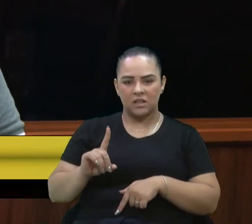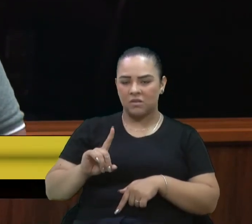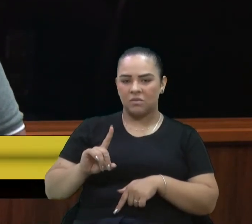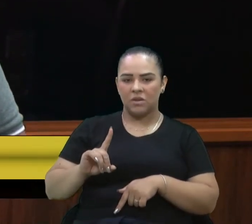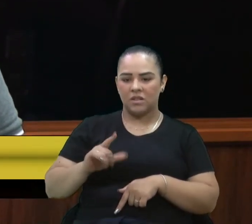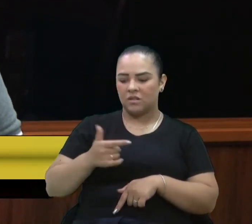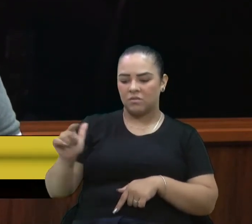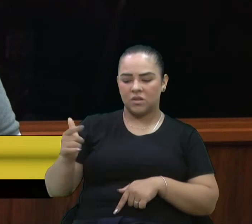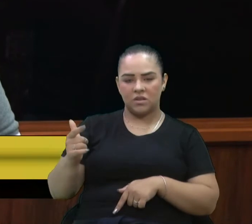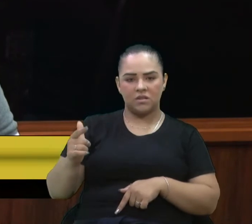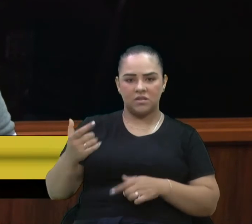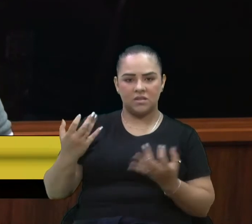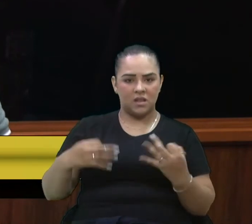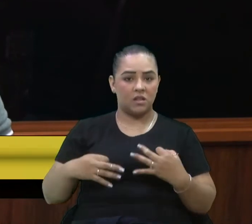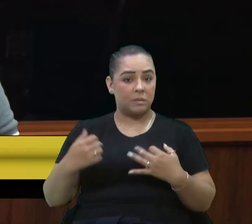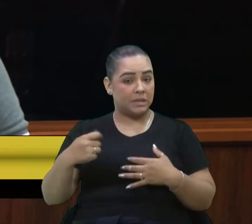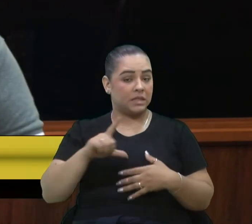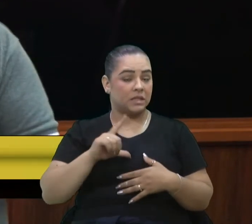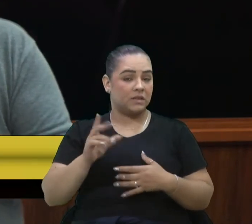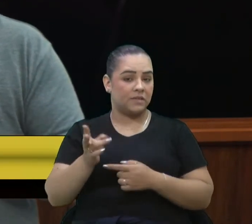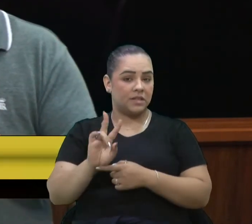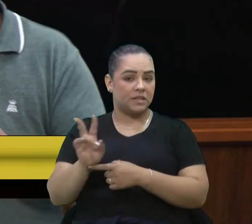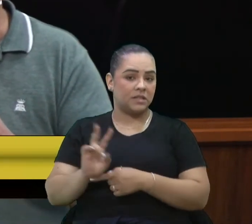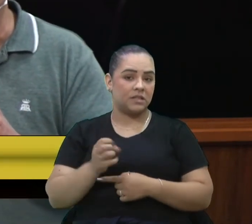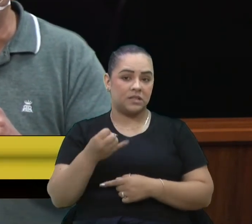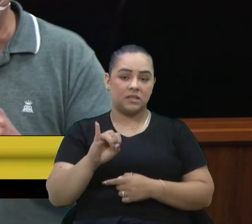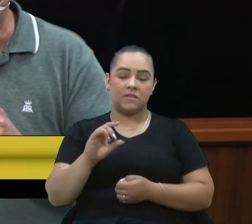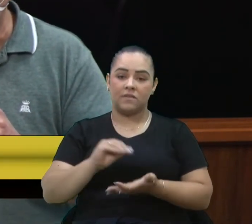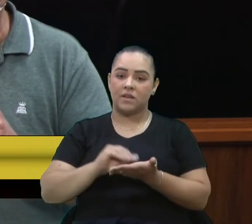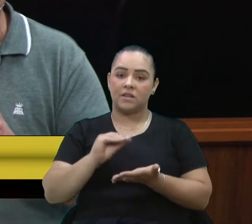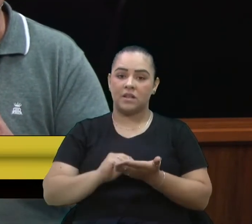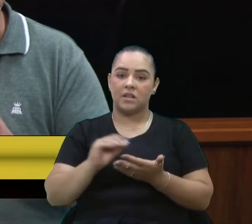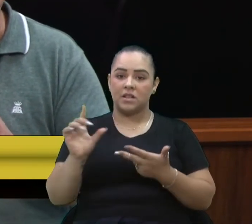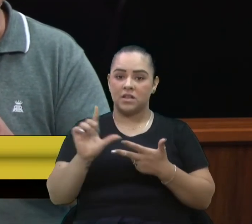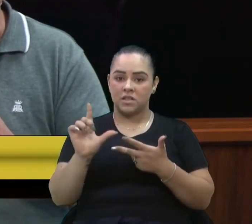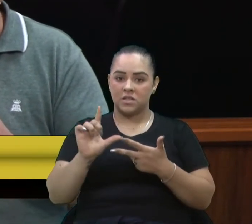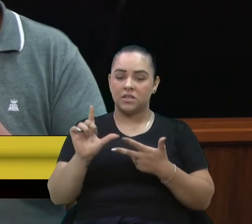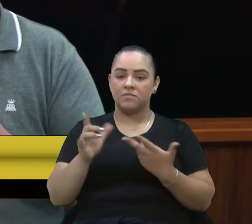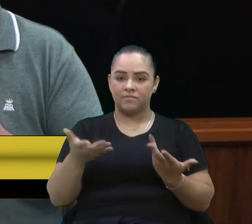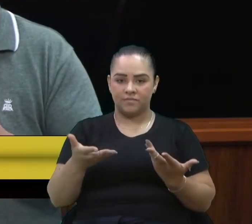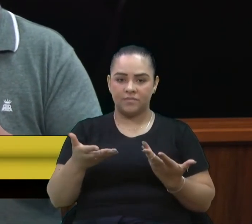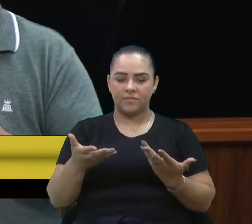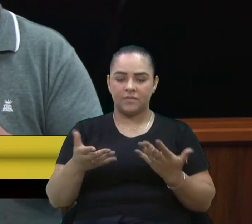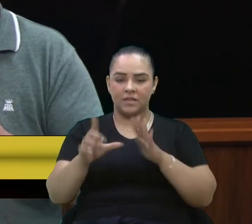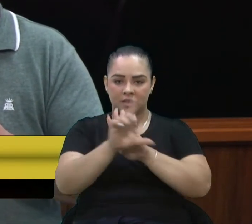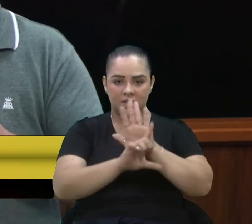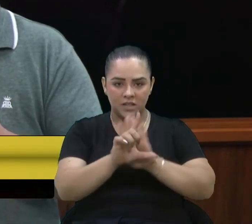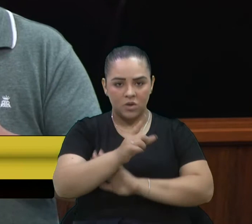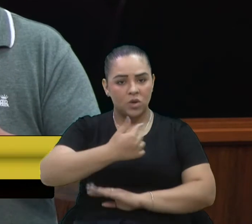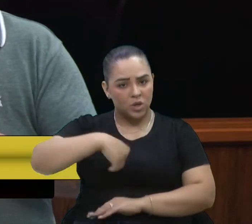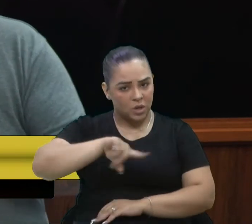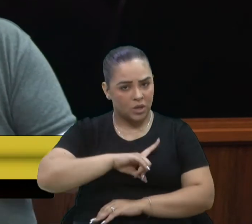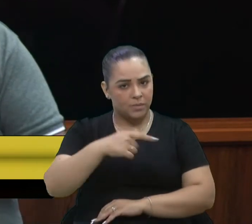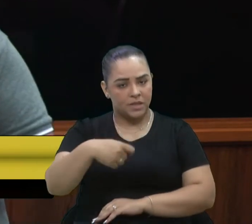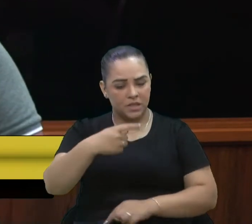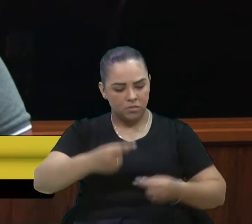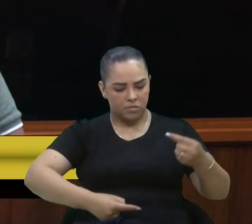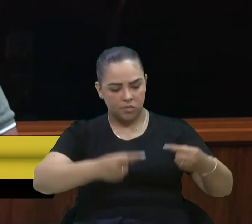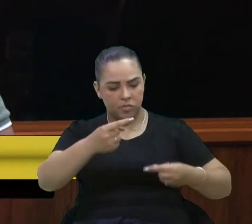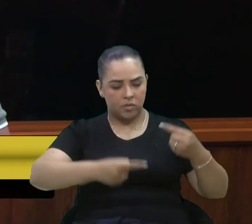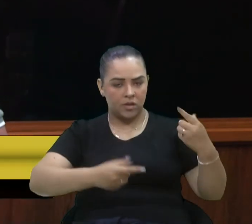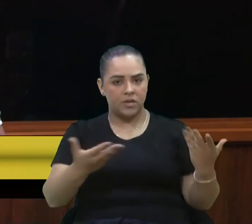ideal, então tem que fiscalizar. Se falta legislação, vamos discutir legislação para isso, aqui nessa casa, além